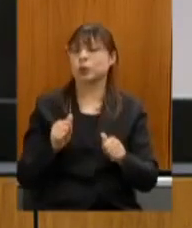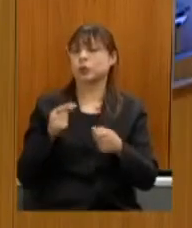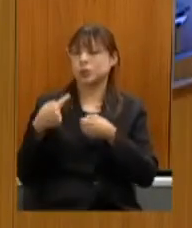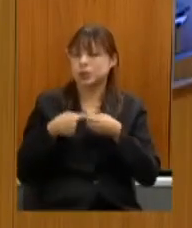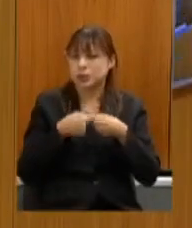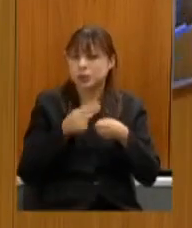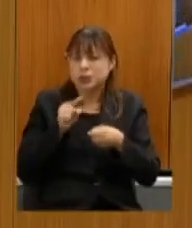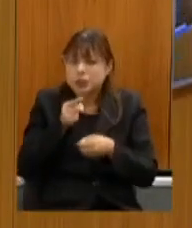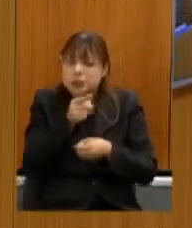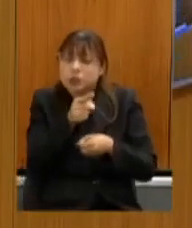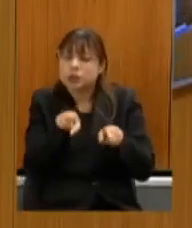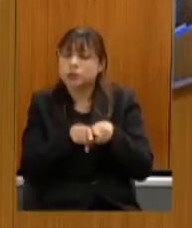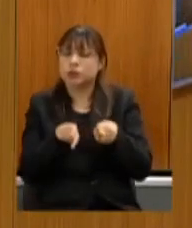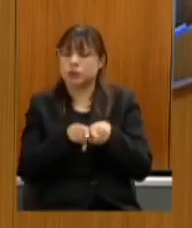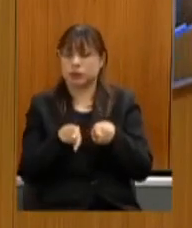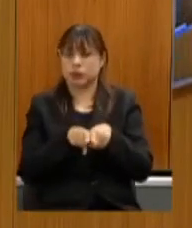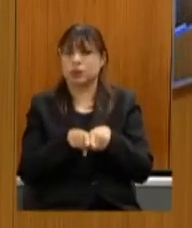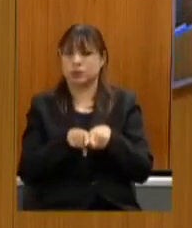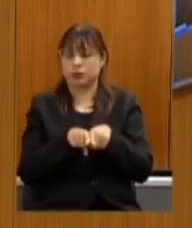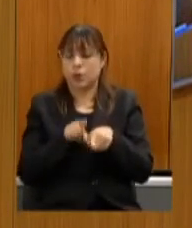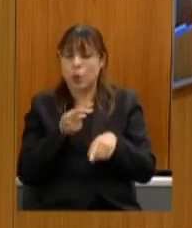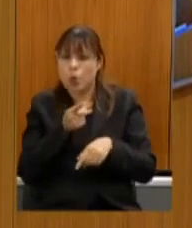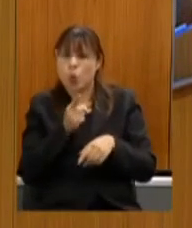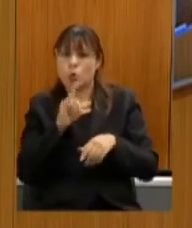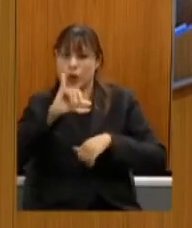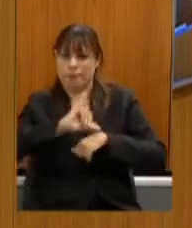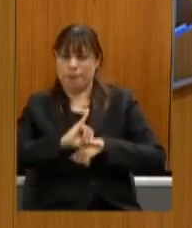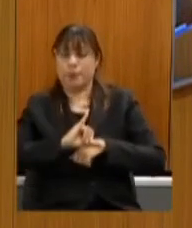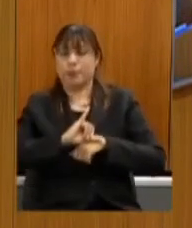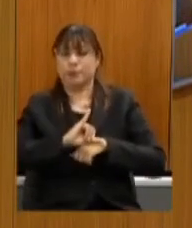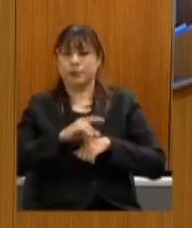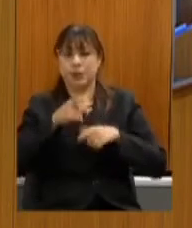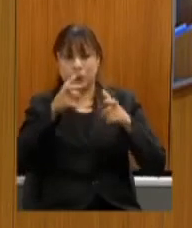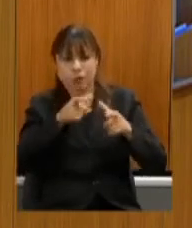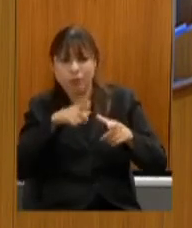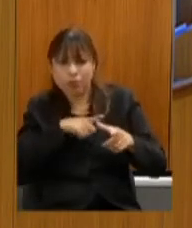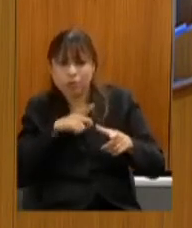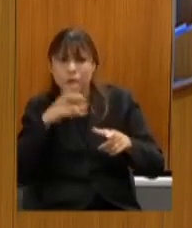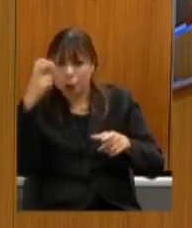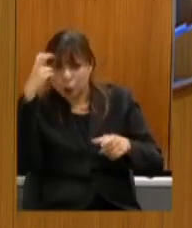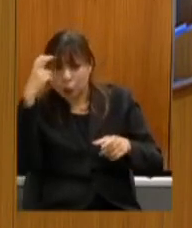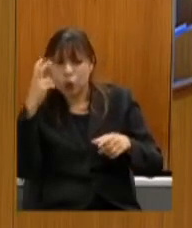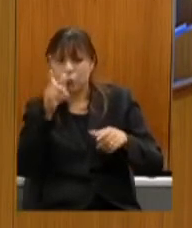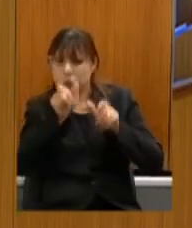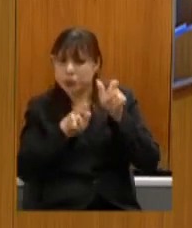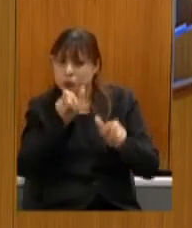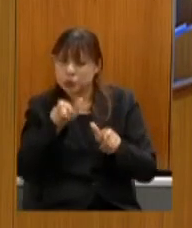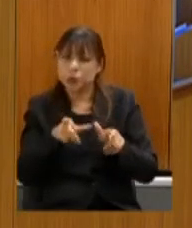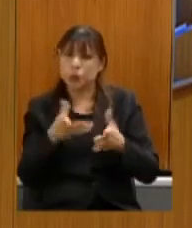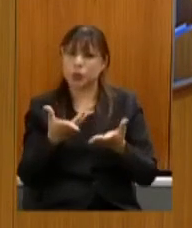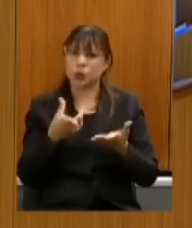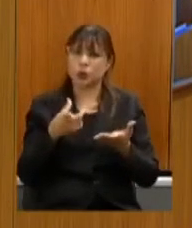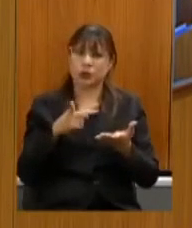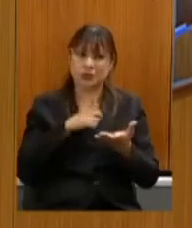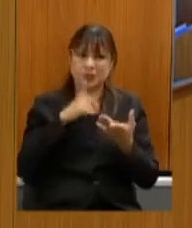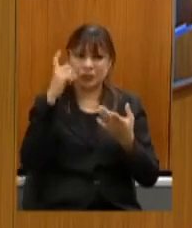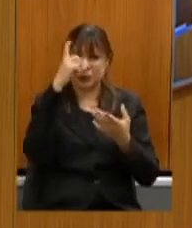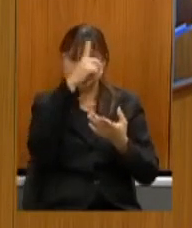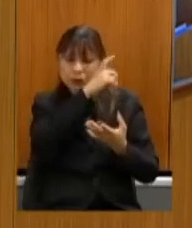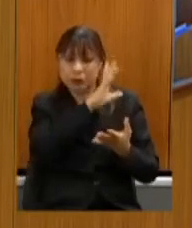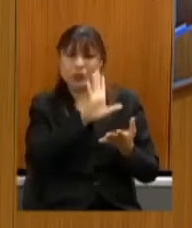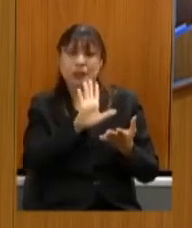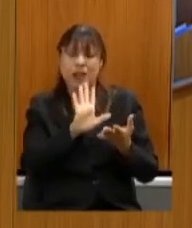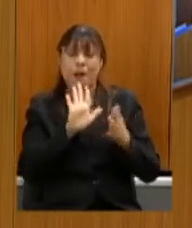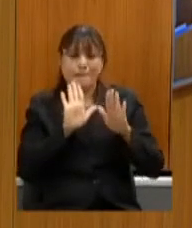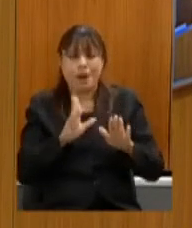municípios mais distantes da capital onde existe cultura onde tem pessoas que mesmo com dificuldades com pires na mão né dão